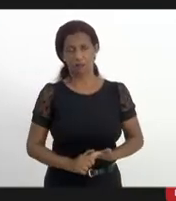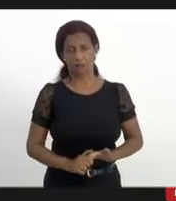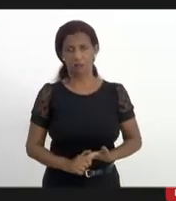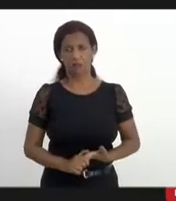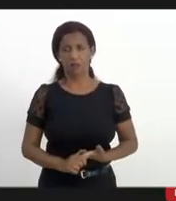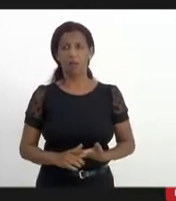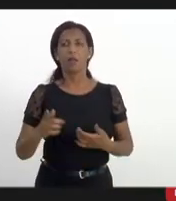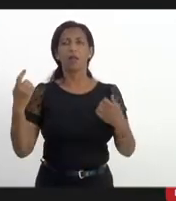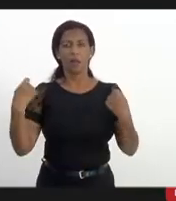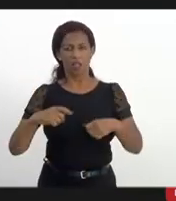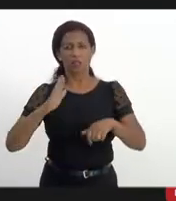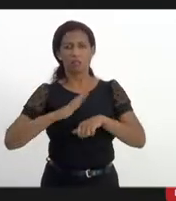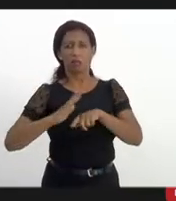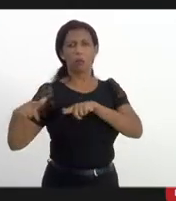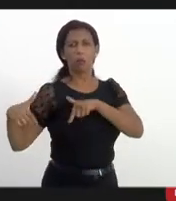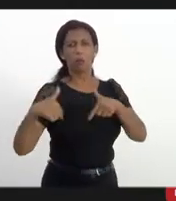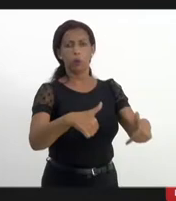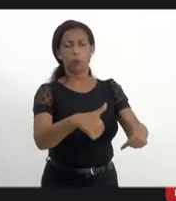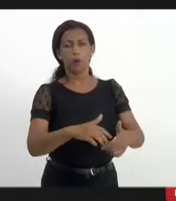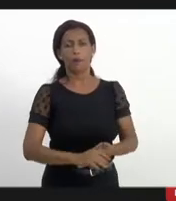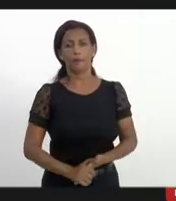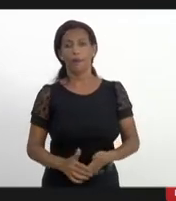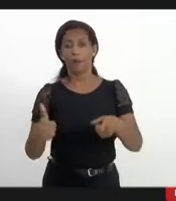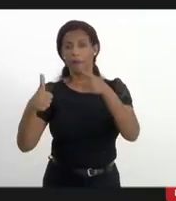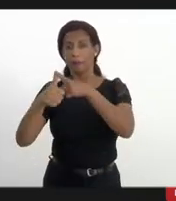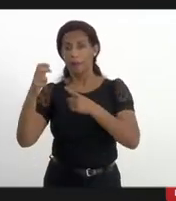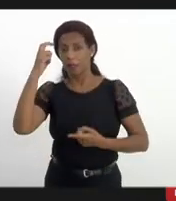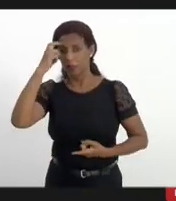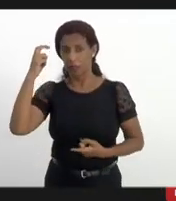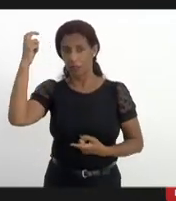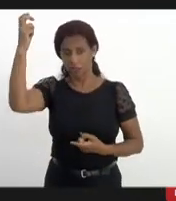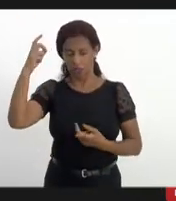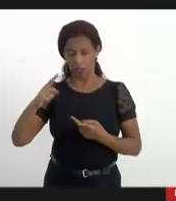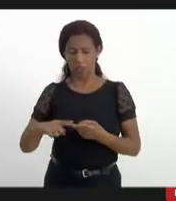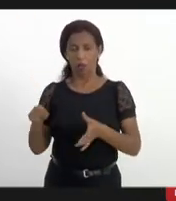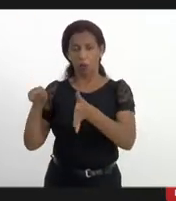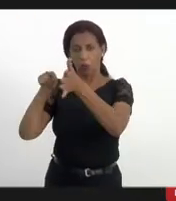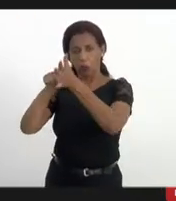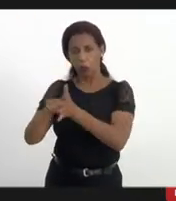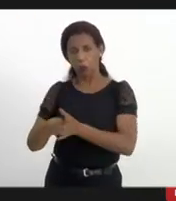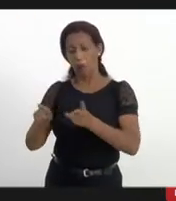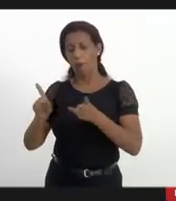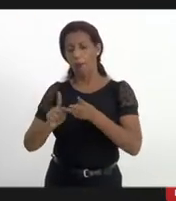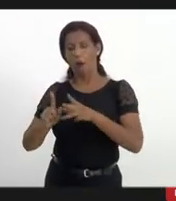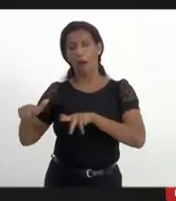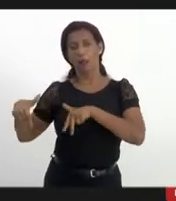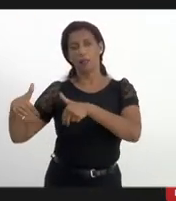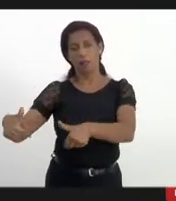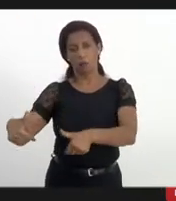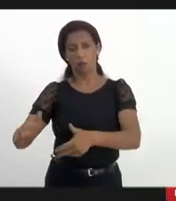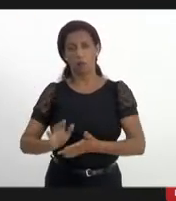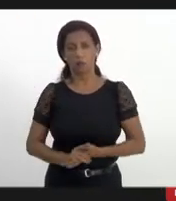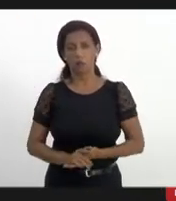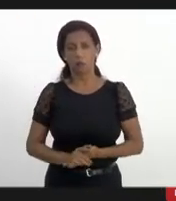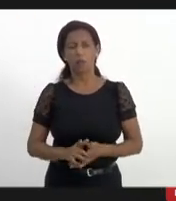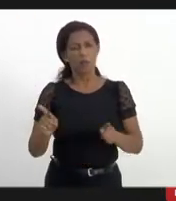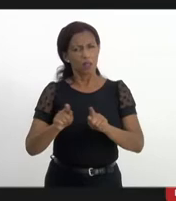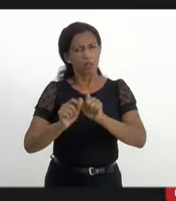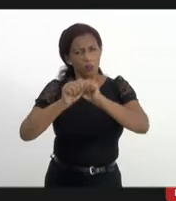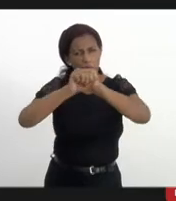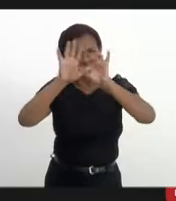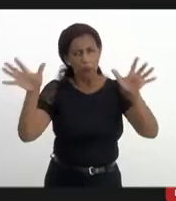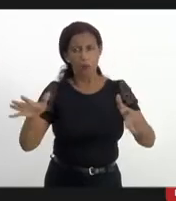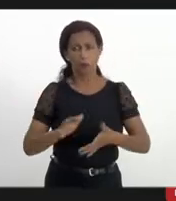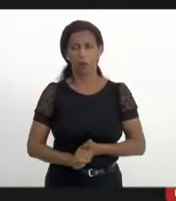A gente vai promover a ação. Então, primeiro a inteligência, depois a investigação, e por fim a ação. E vamos deixar também muito claro o